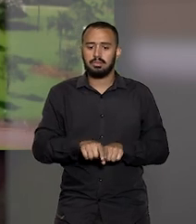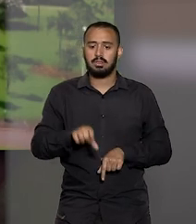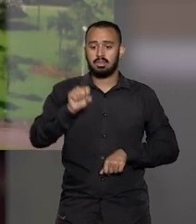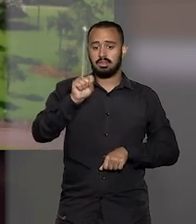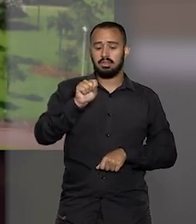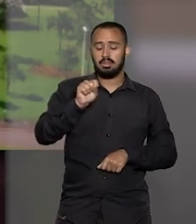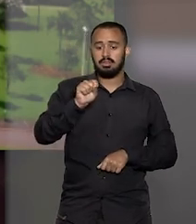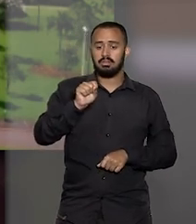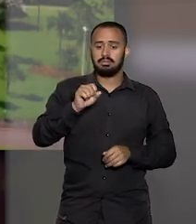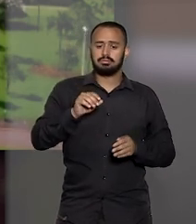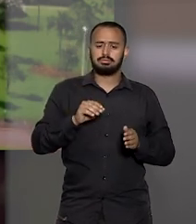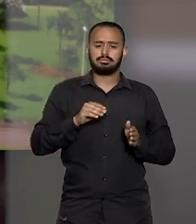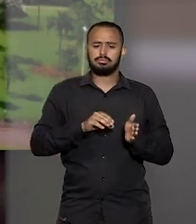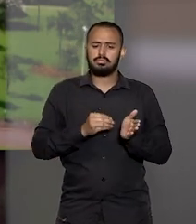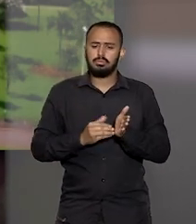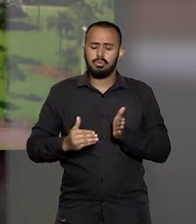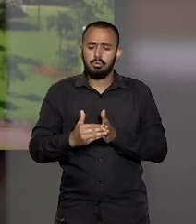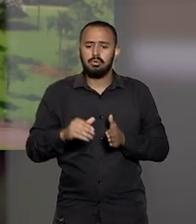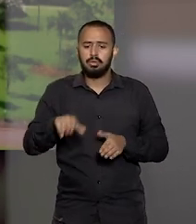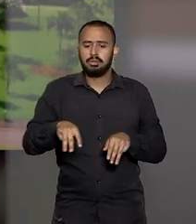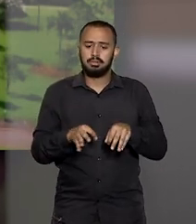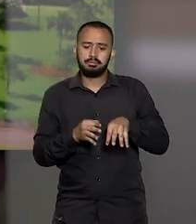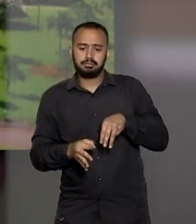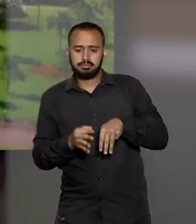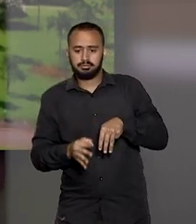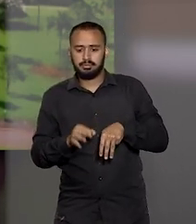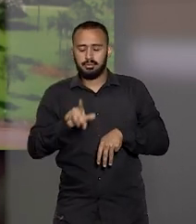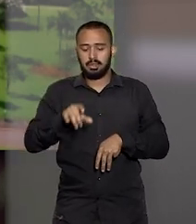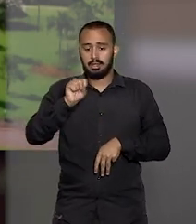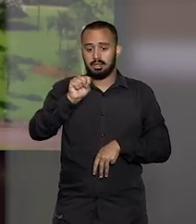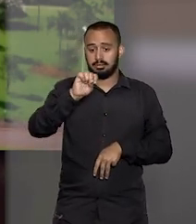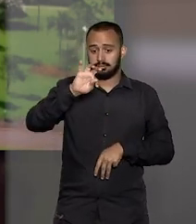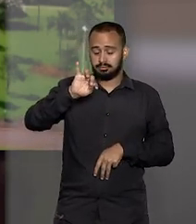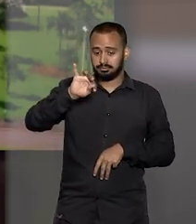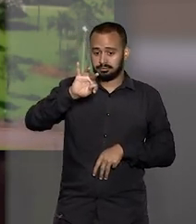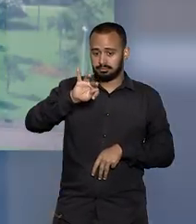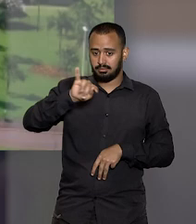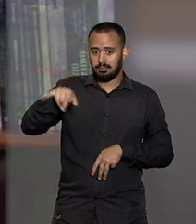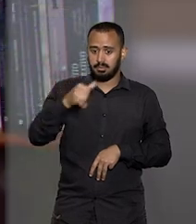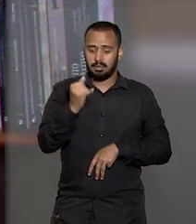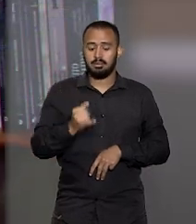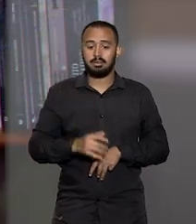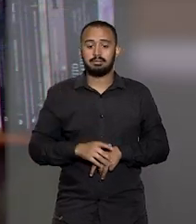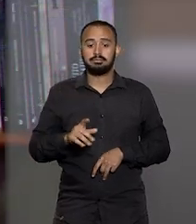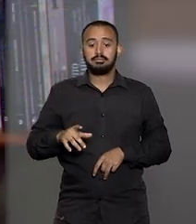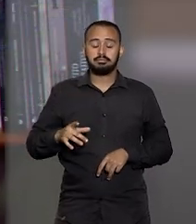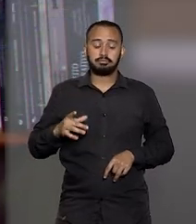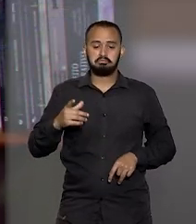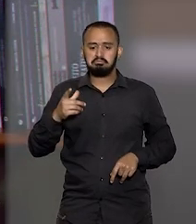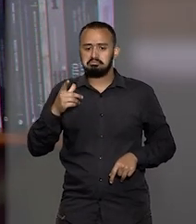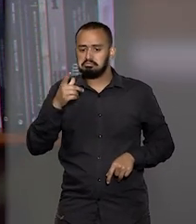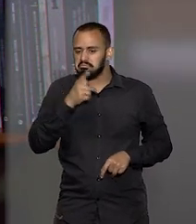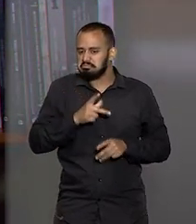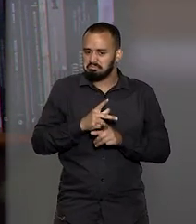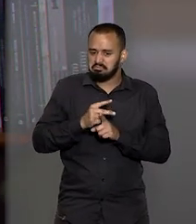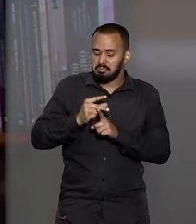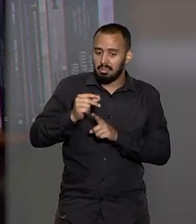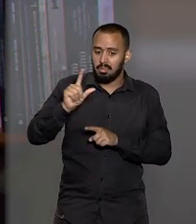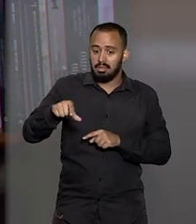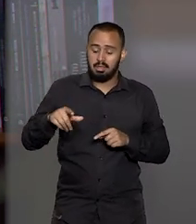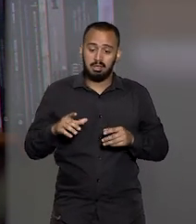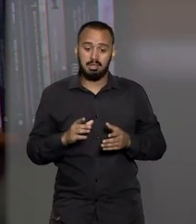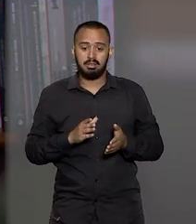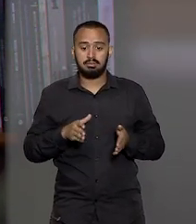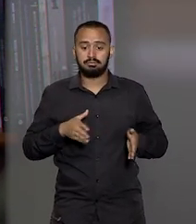STJ, semelhante à repercussão geral do Supremo Tribunal Federal. Vencedor na carreira, foi presidente